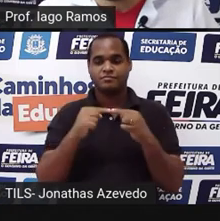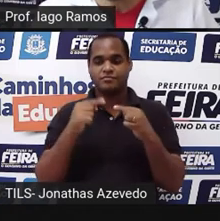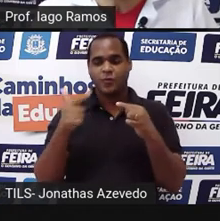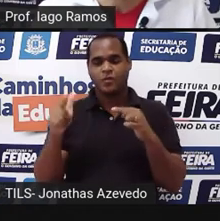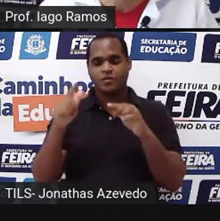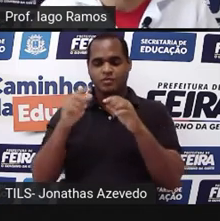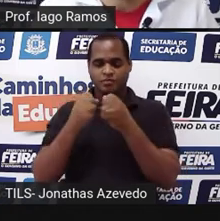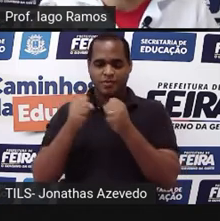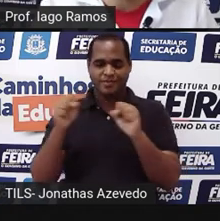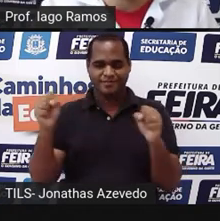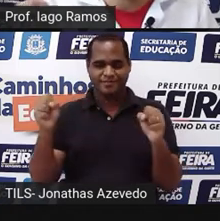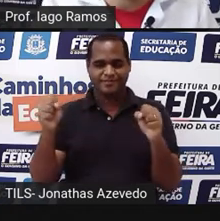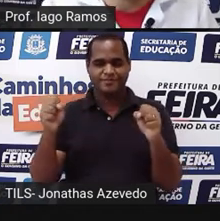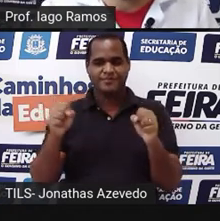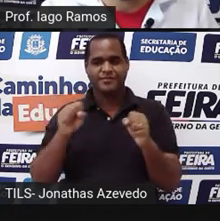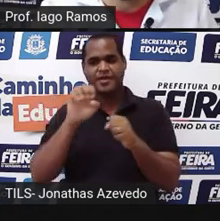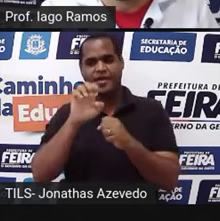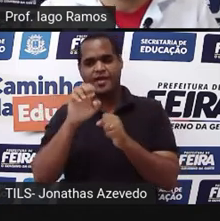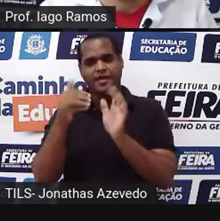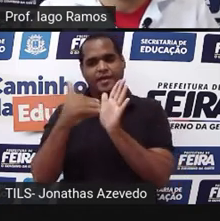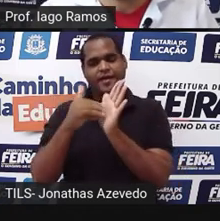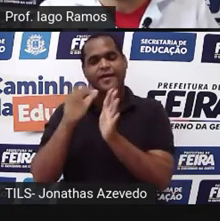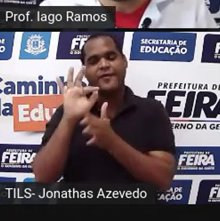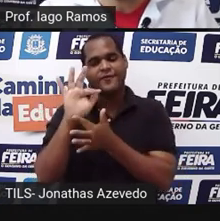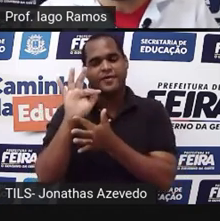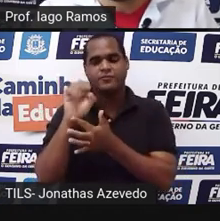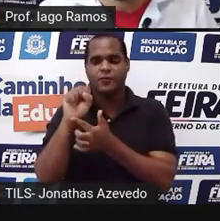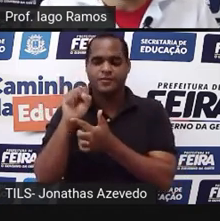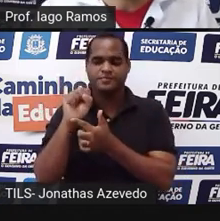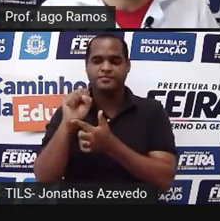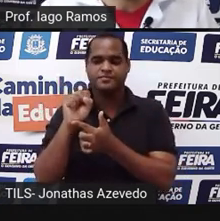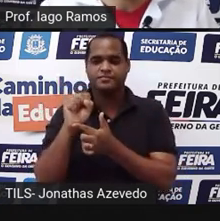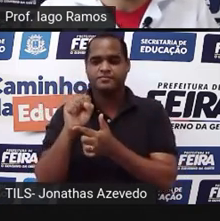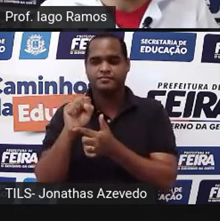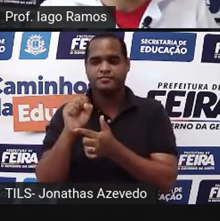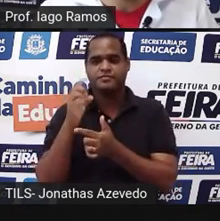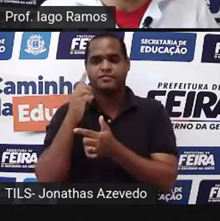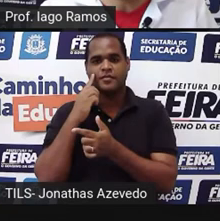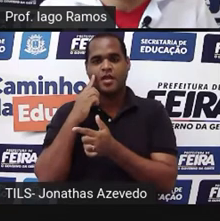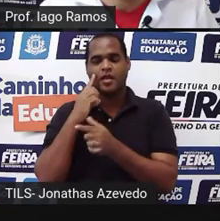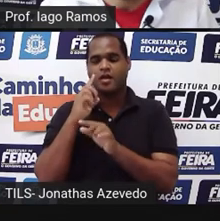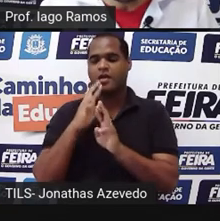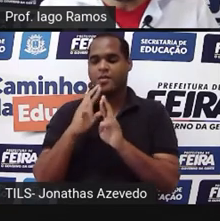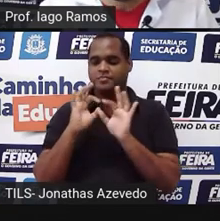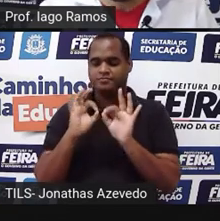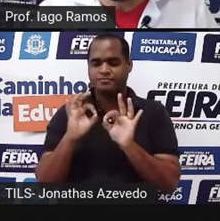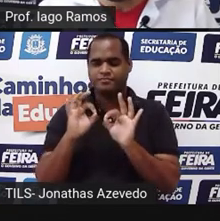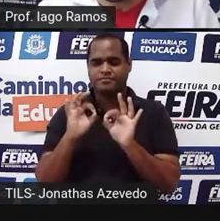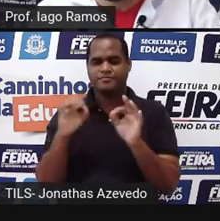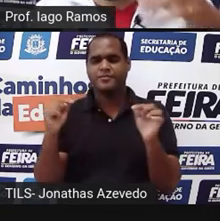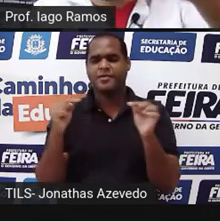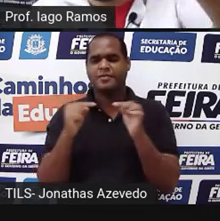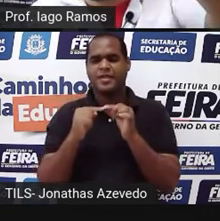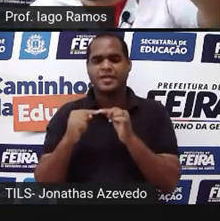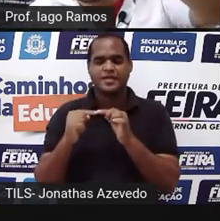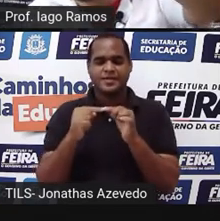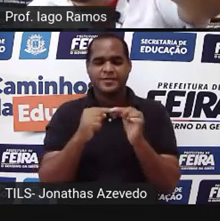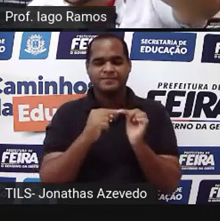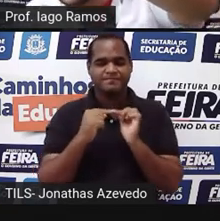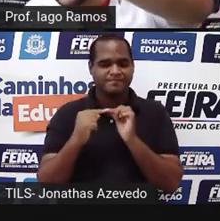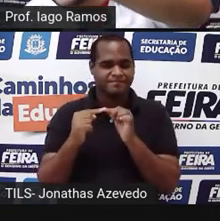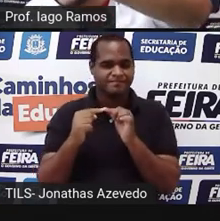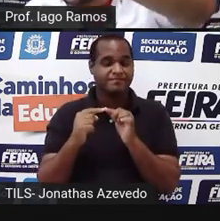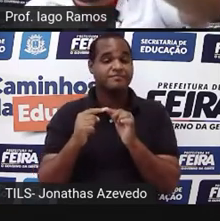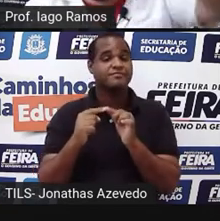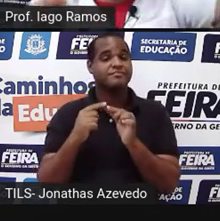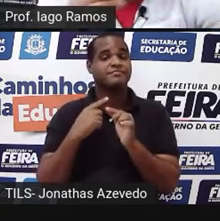no grandão é de E até F, que é 8. Aí eu formo uma razão. E a razão eu estou formando pegando o lado do